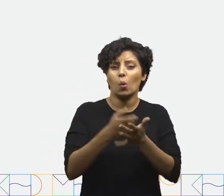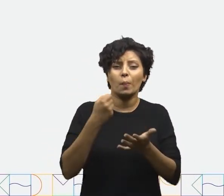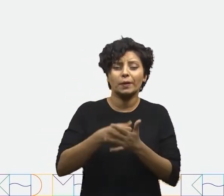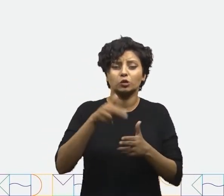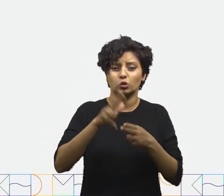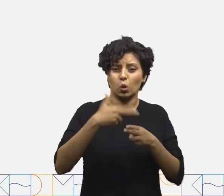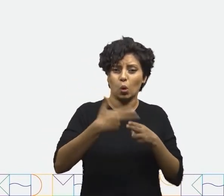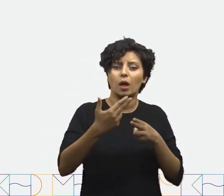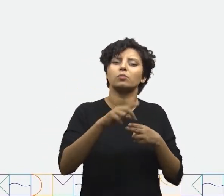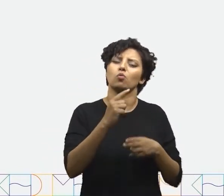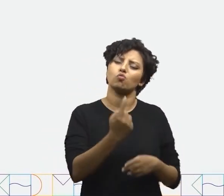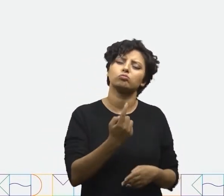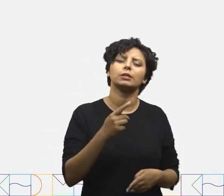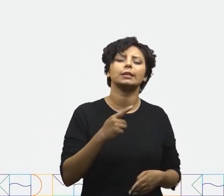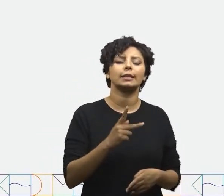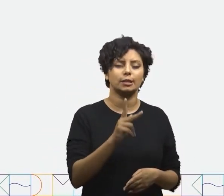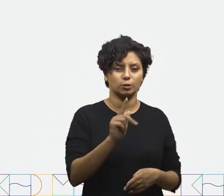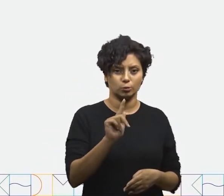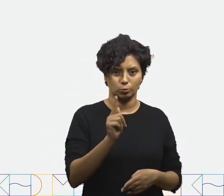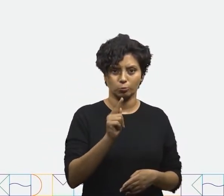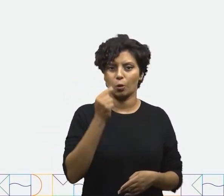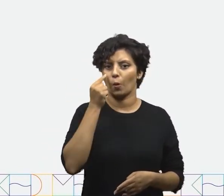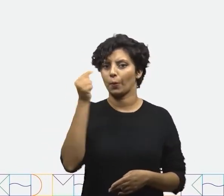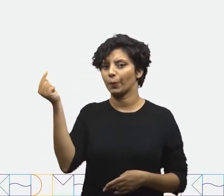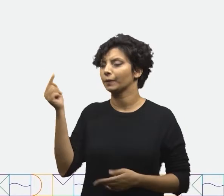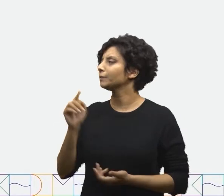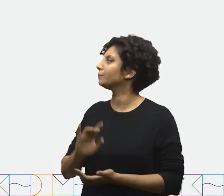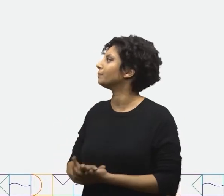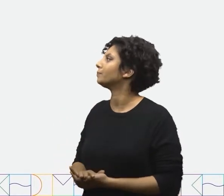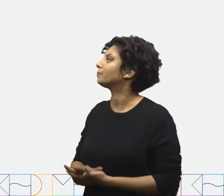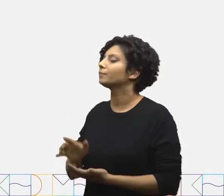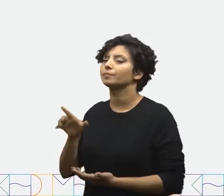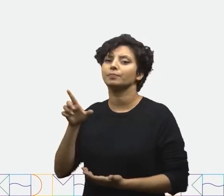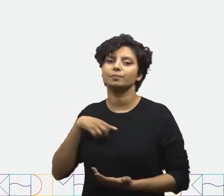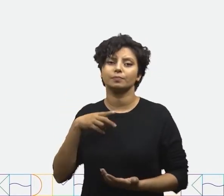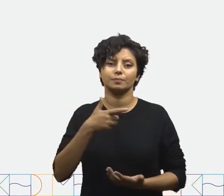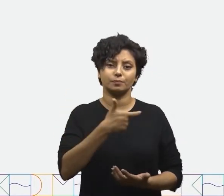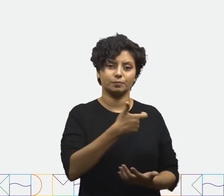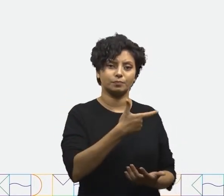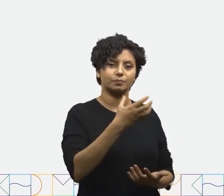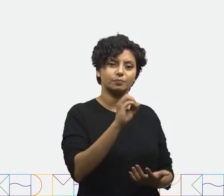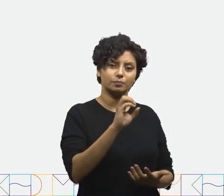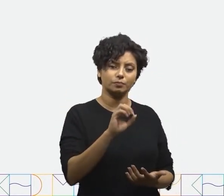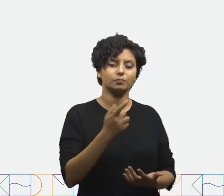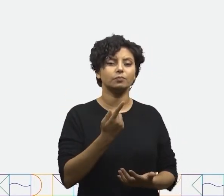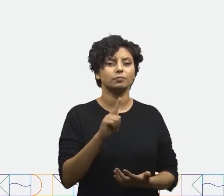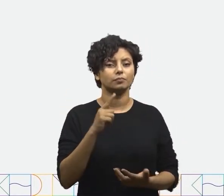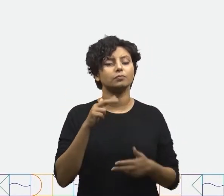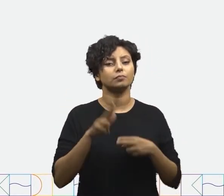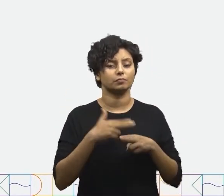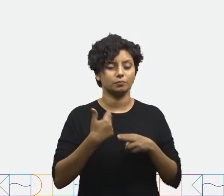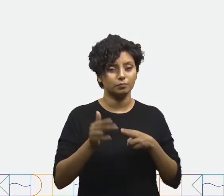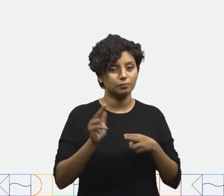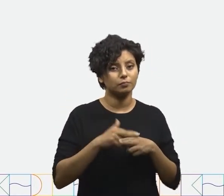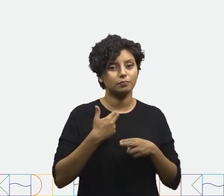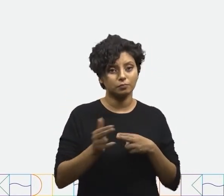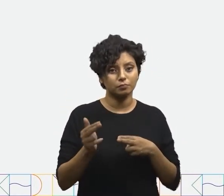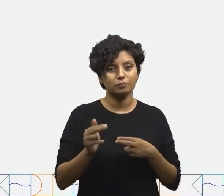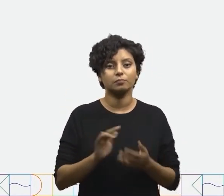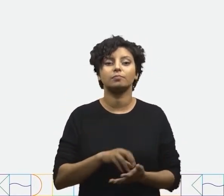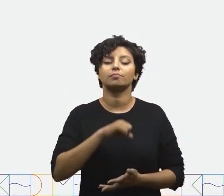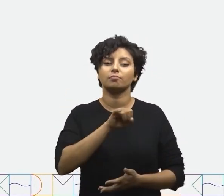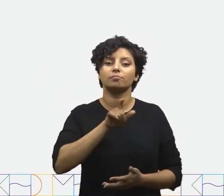achocolatado para obter um quilo? Eu tenho aí 200 gramas de achocolatado.